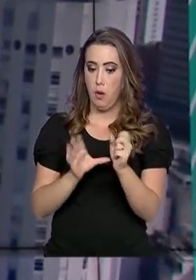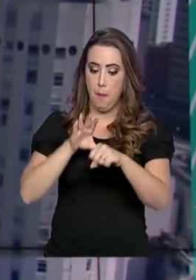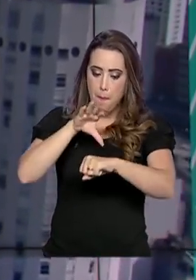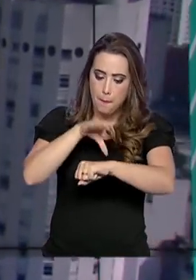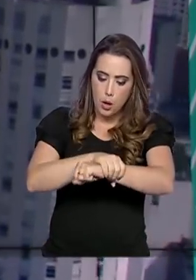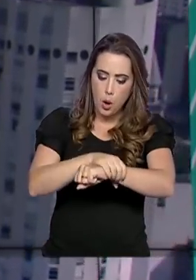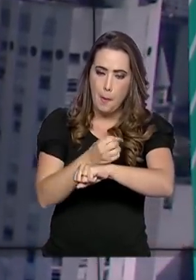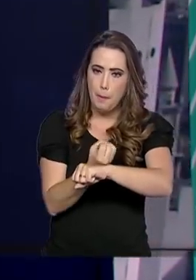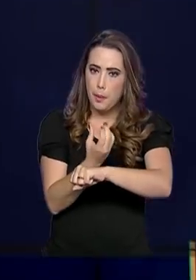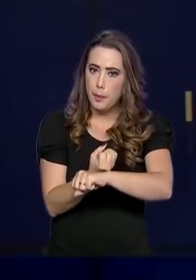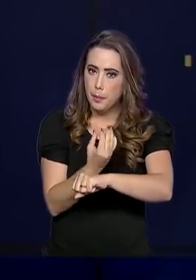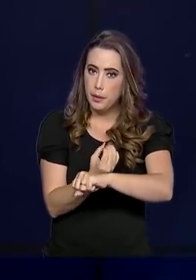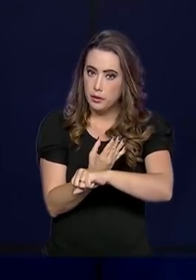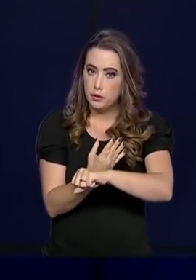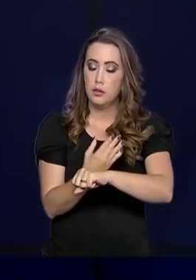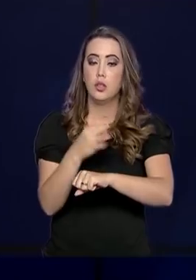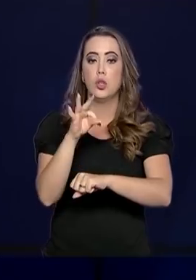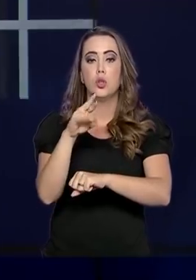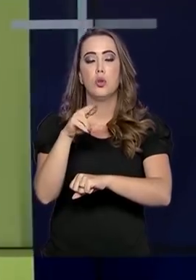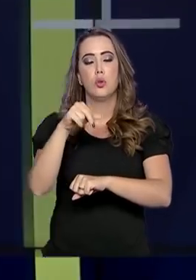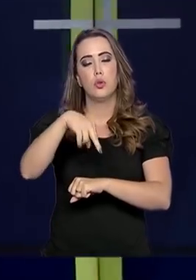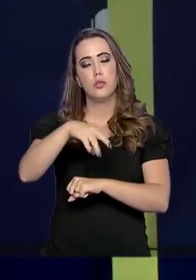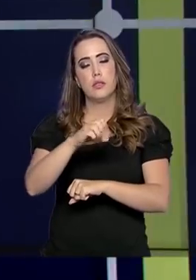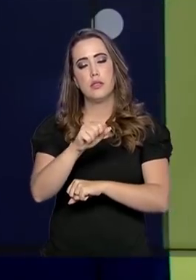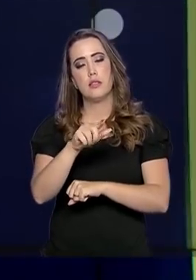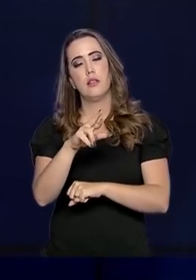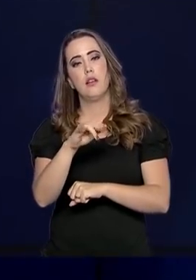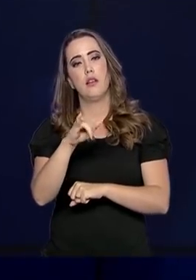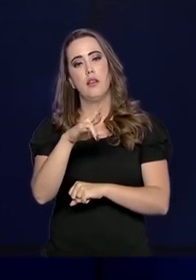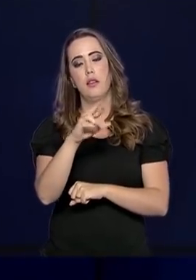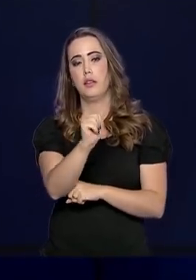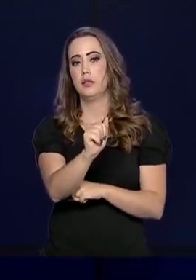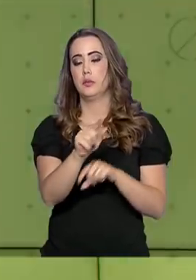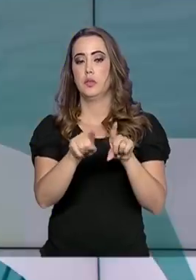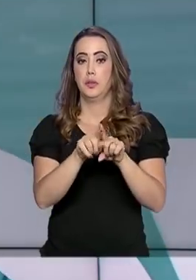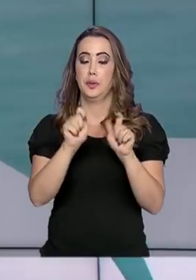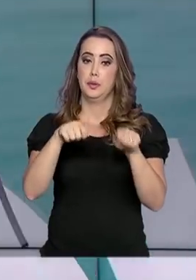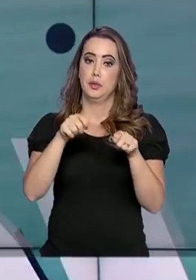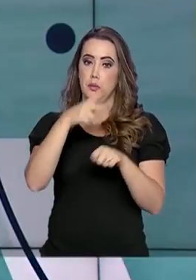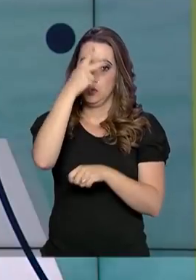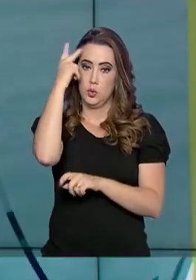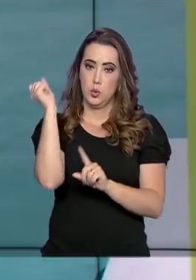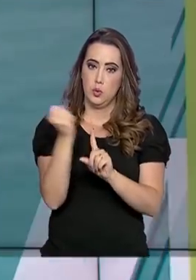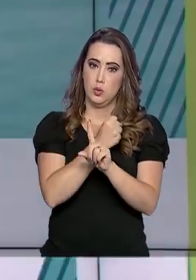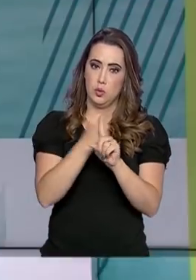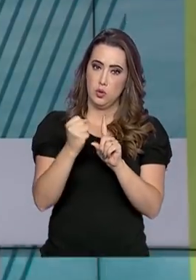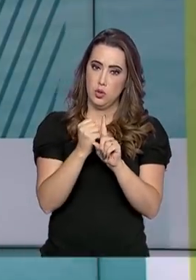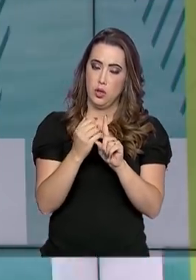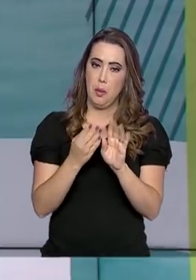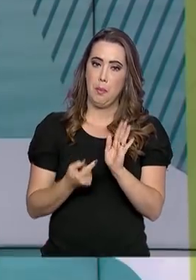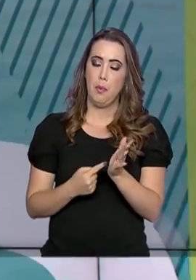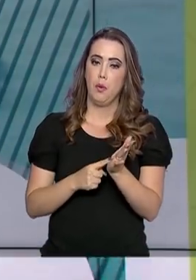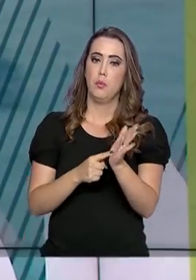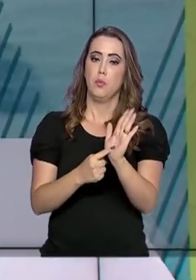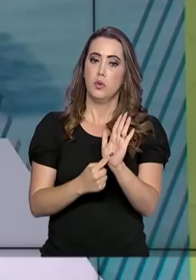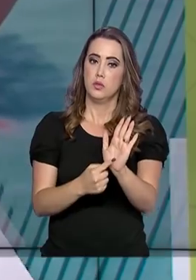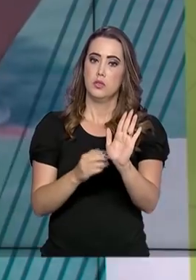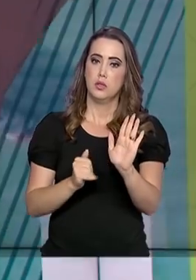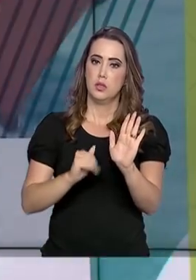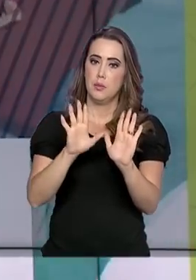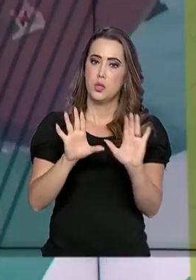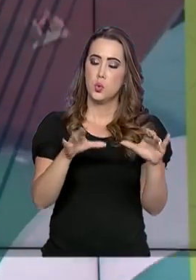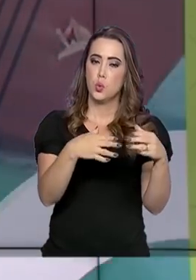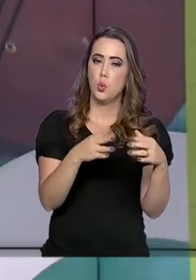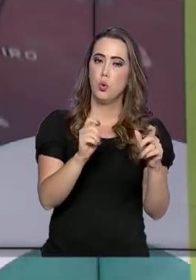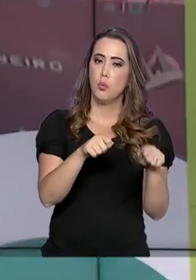a potencialização da utilização de tornozeleiras eletrônicas em agressores de mulheres e elevar a oferta de grupos reflexivos